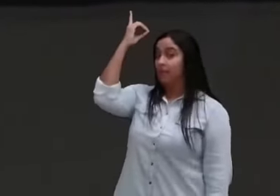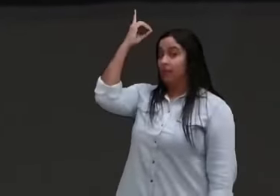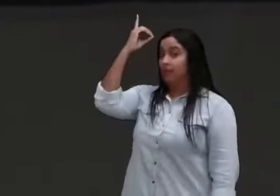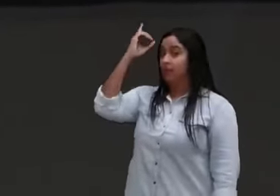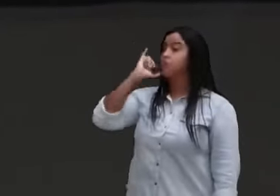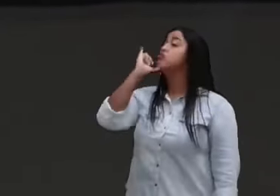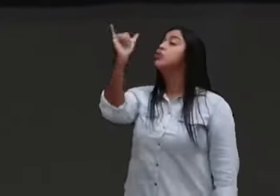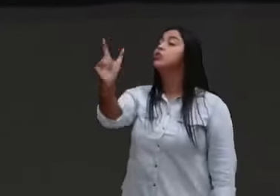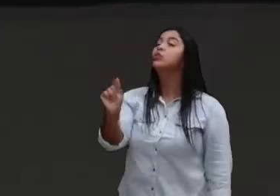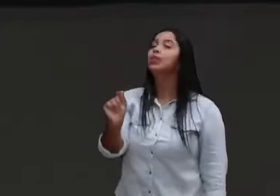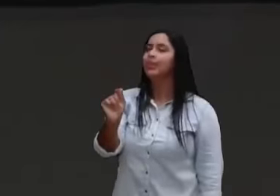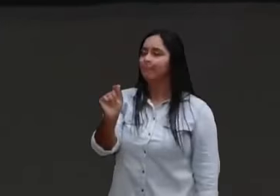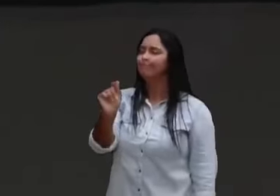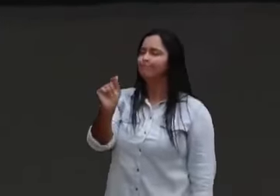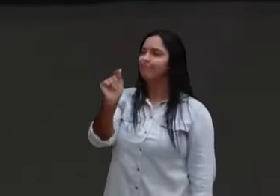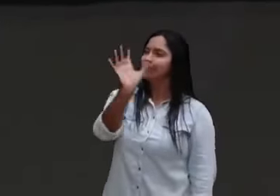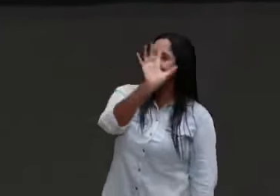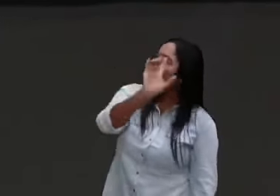Tu és o meu Senhor,